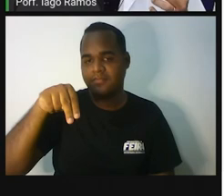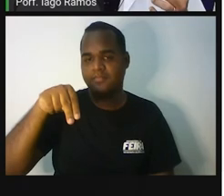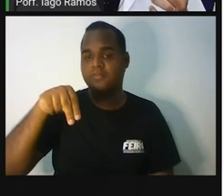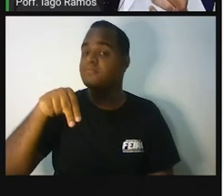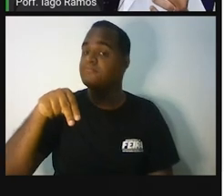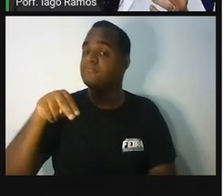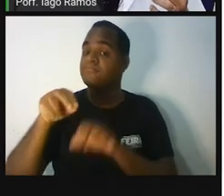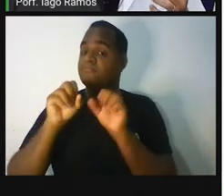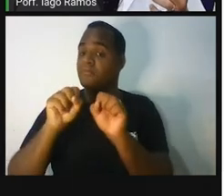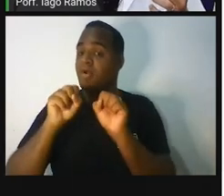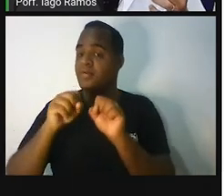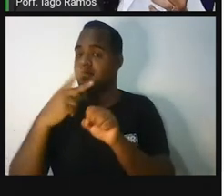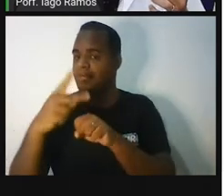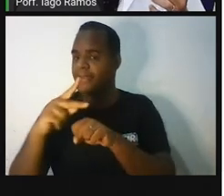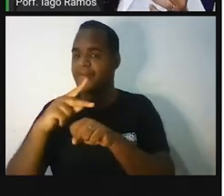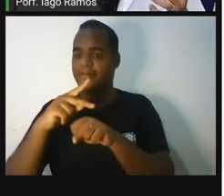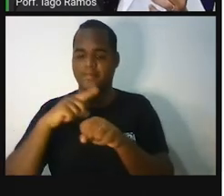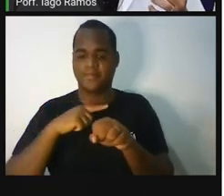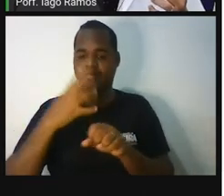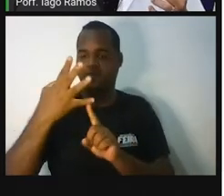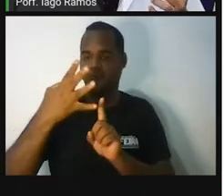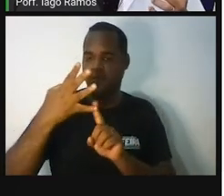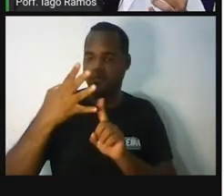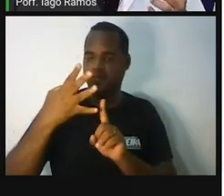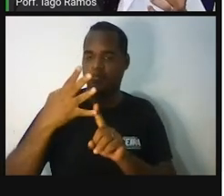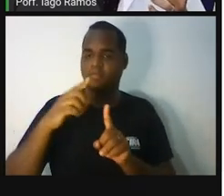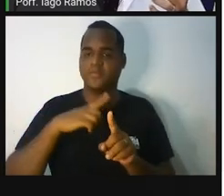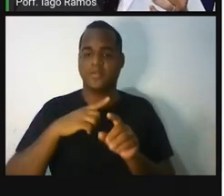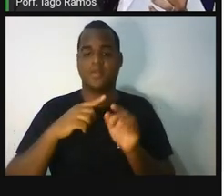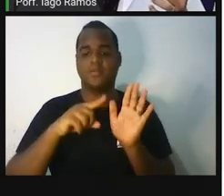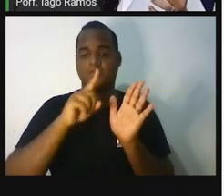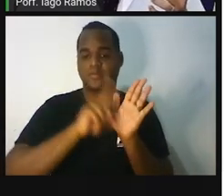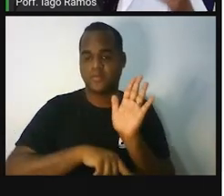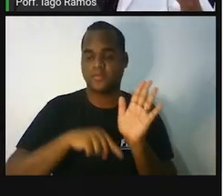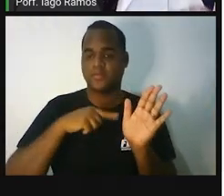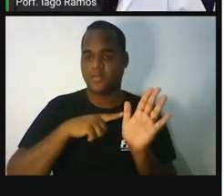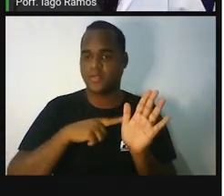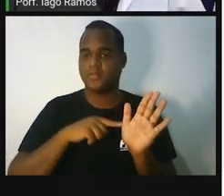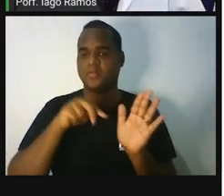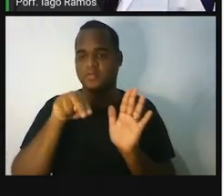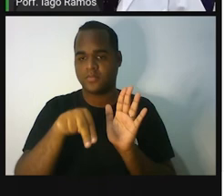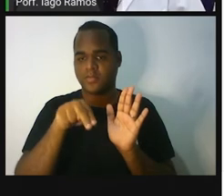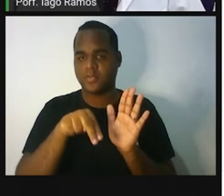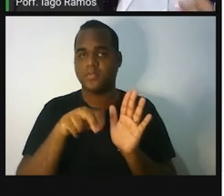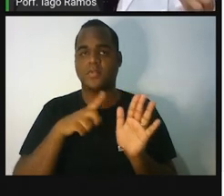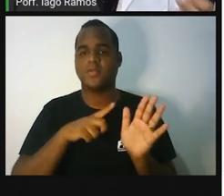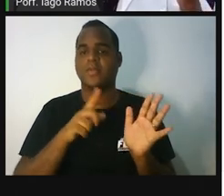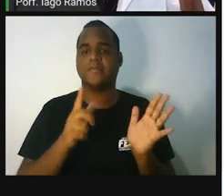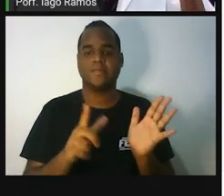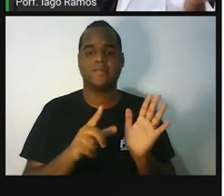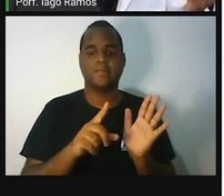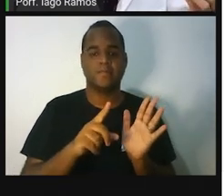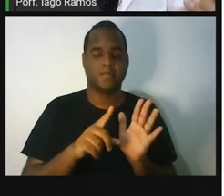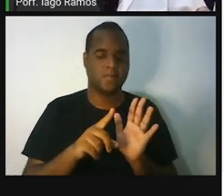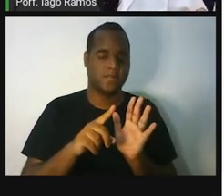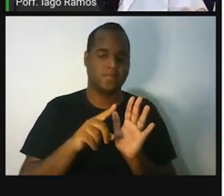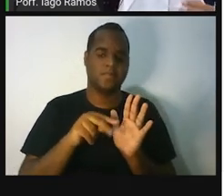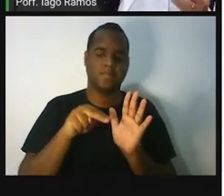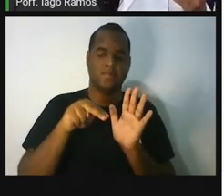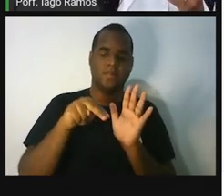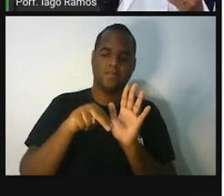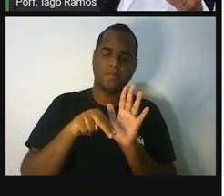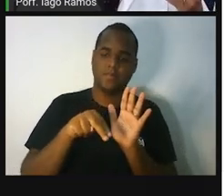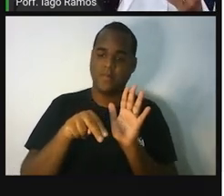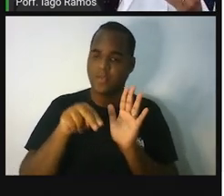N. Então, ser o que está no passo 4, subtrair n. Subtrair é conta de menos.